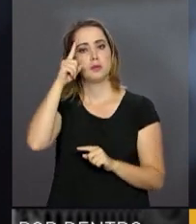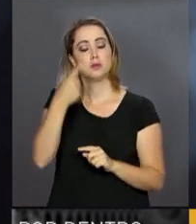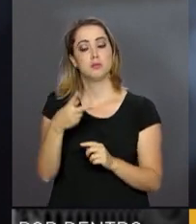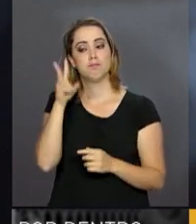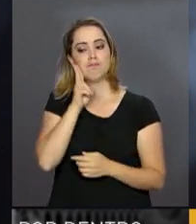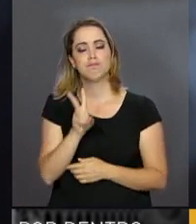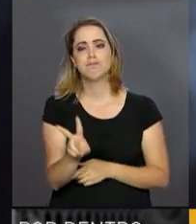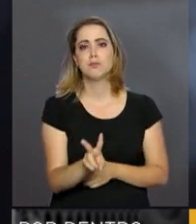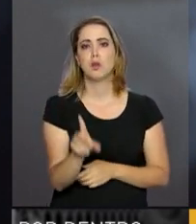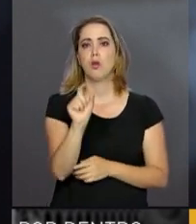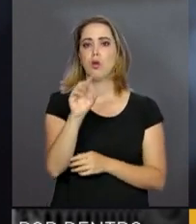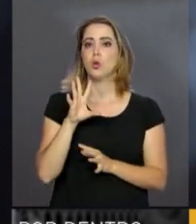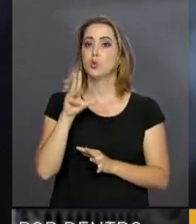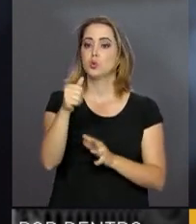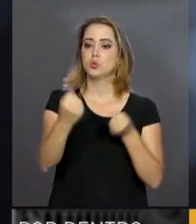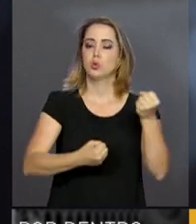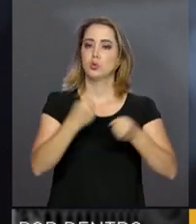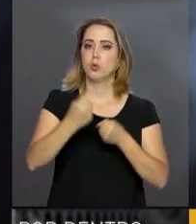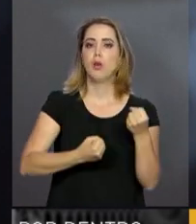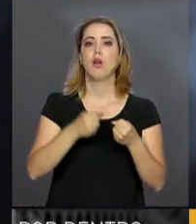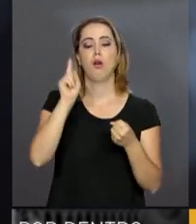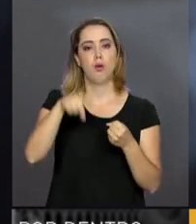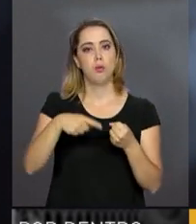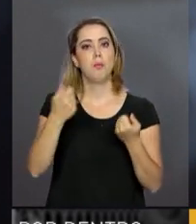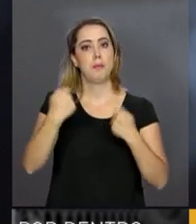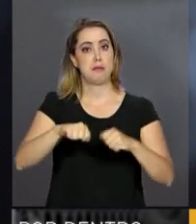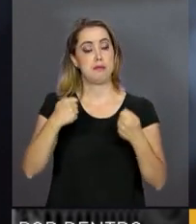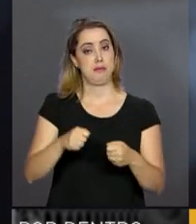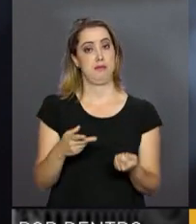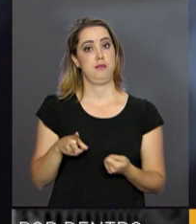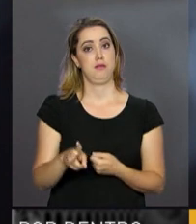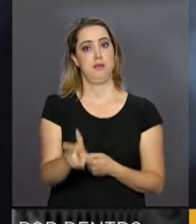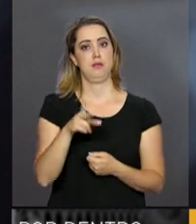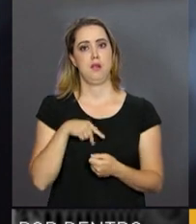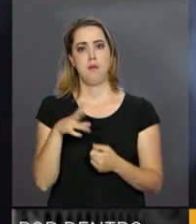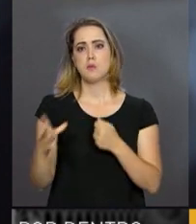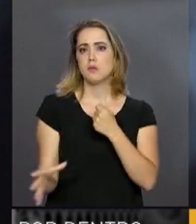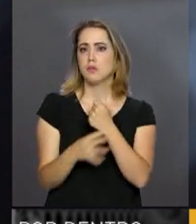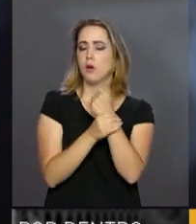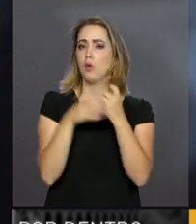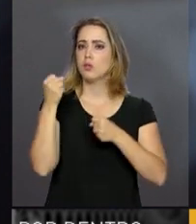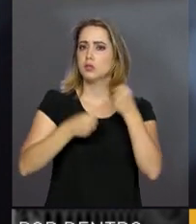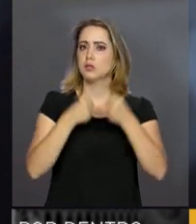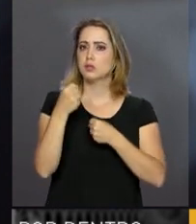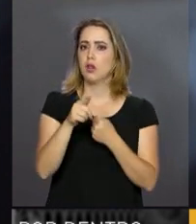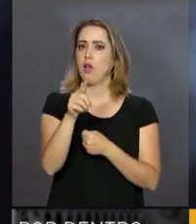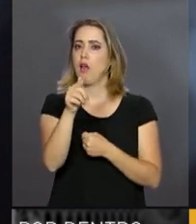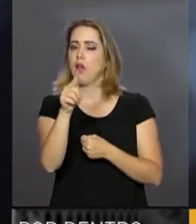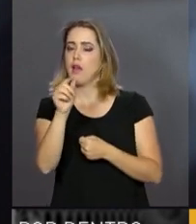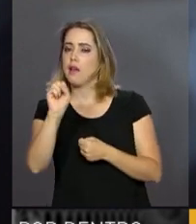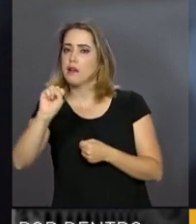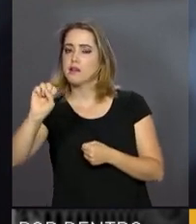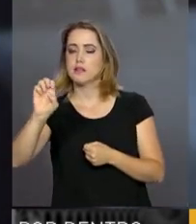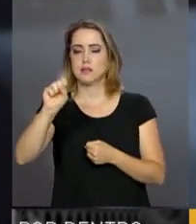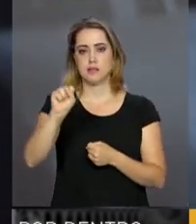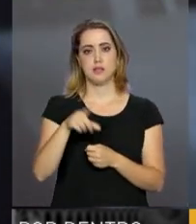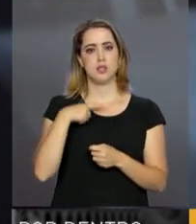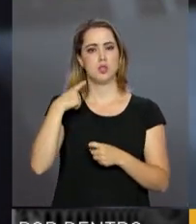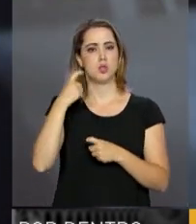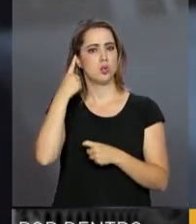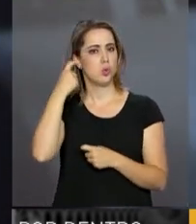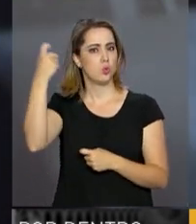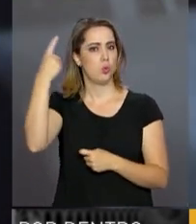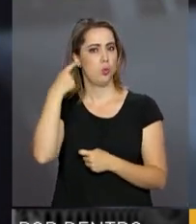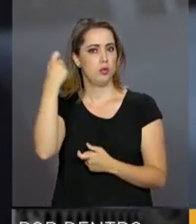inspeção veicular obrigatória para itens de segurança do carro, gases poluentes e ruídos. Em